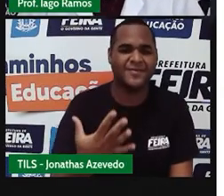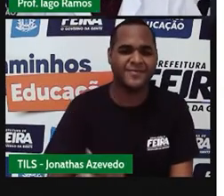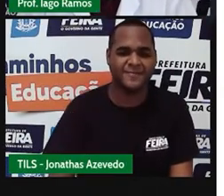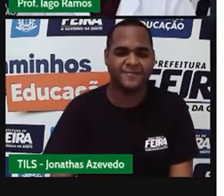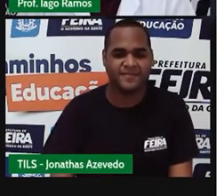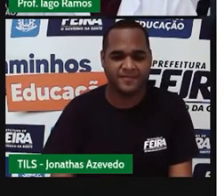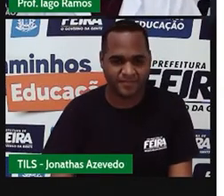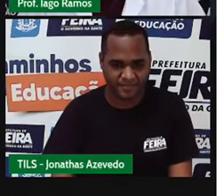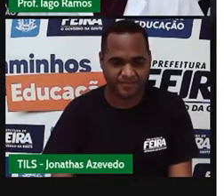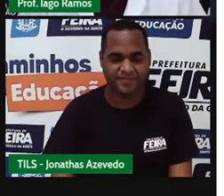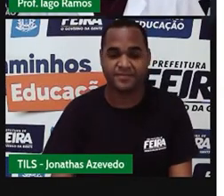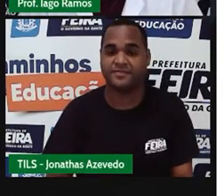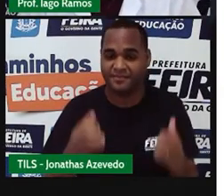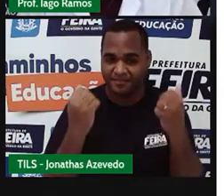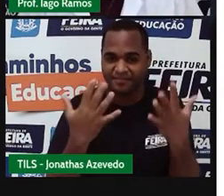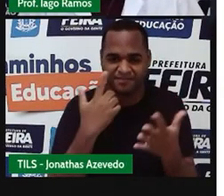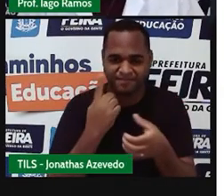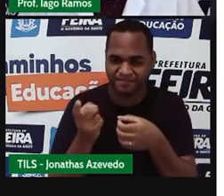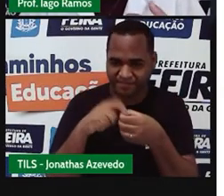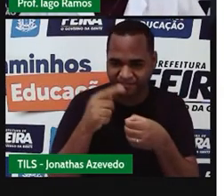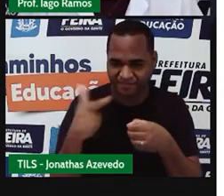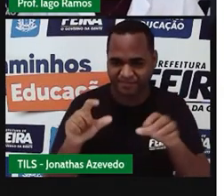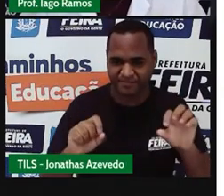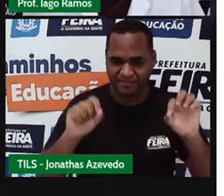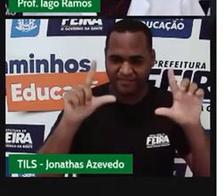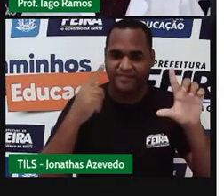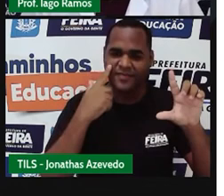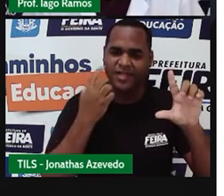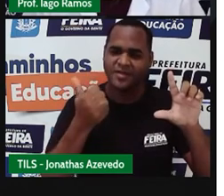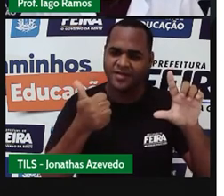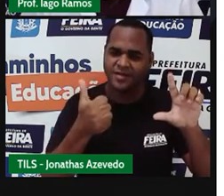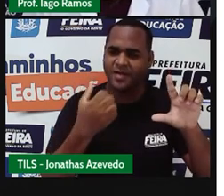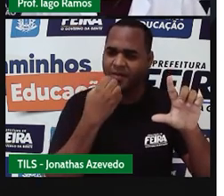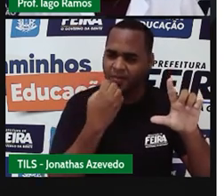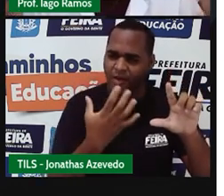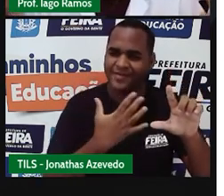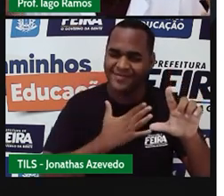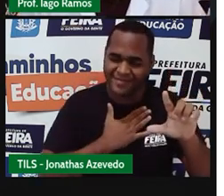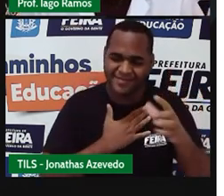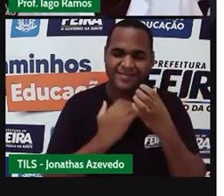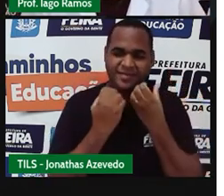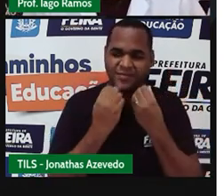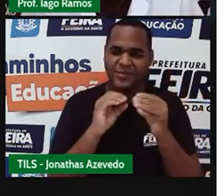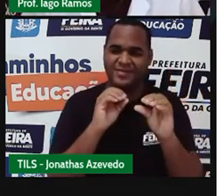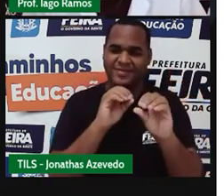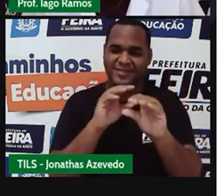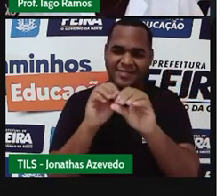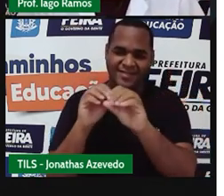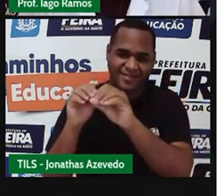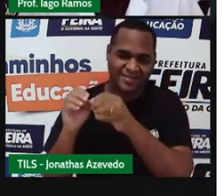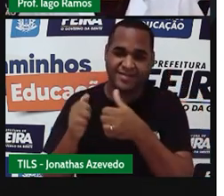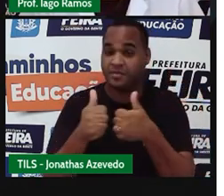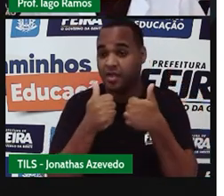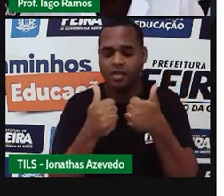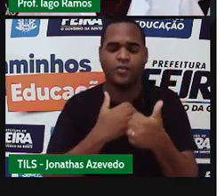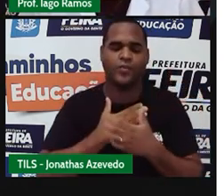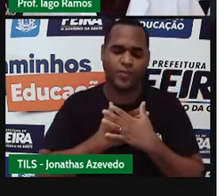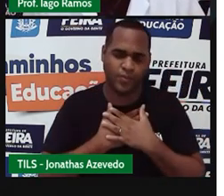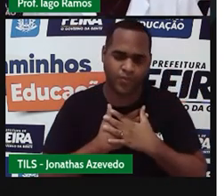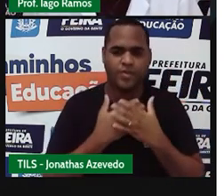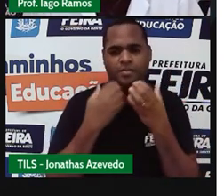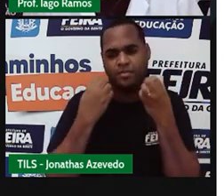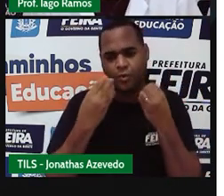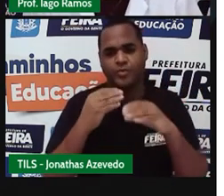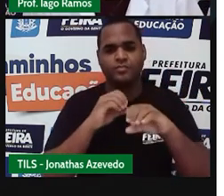Já fomos ao quadro, voltamos, né, como eu disse, espero que você tenha curtido, tá? Eu curti essa aula, né,